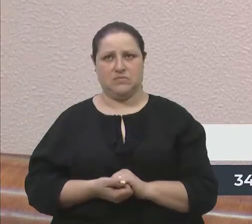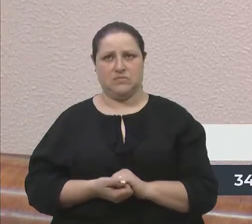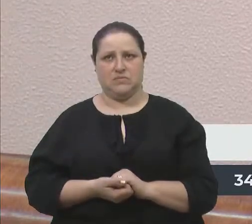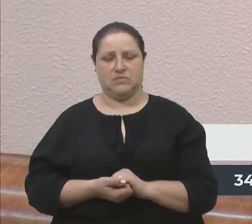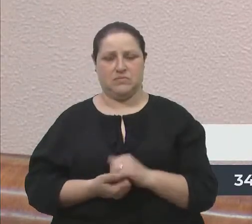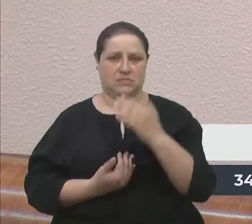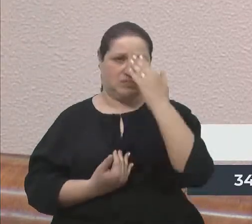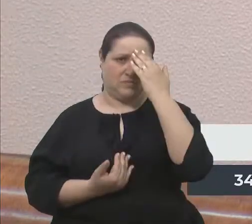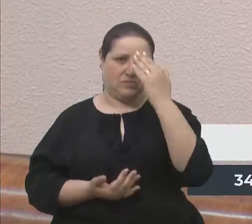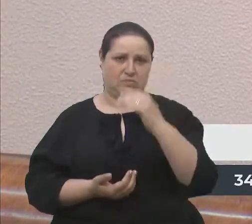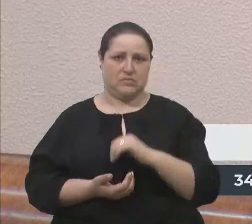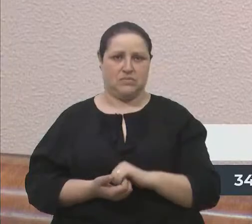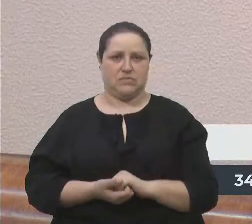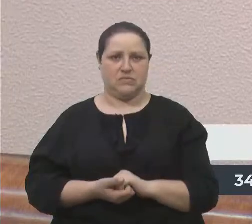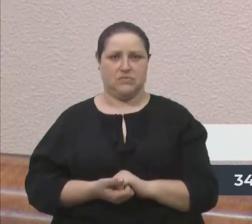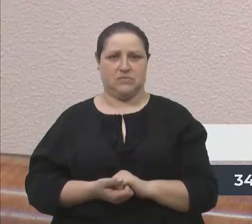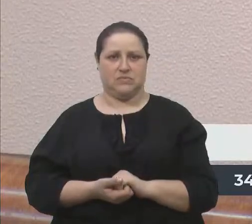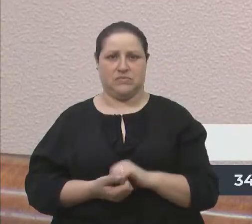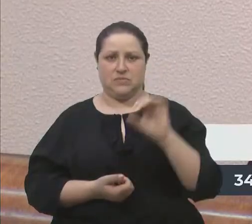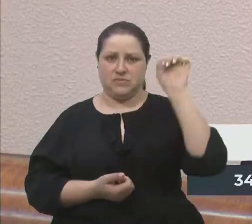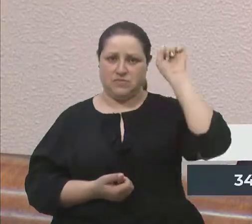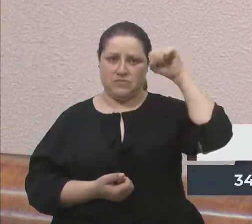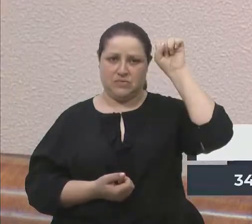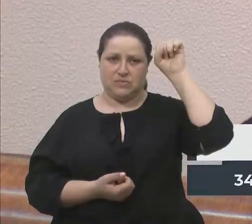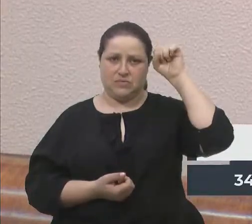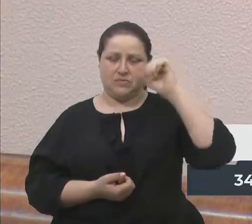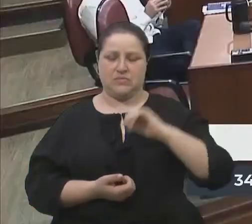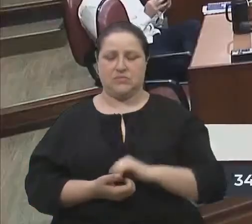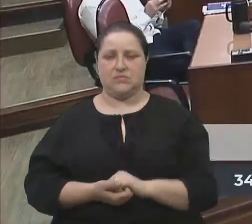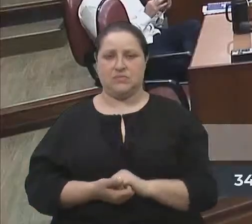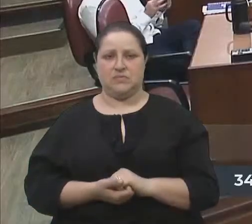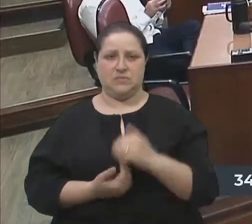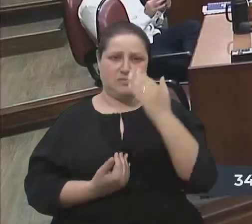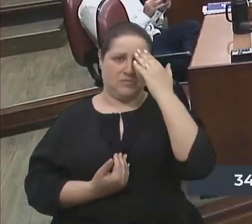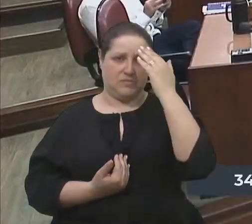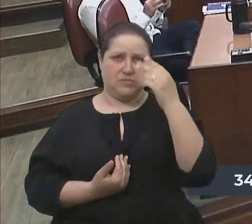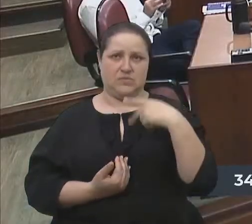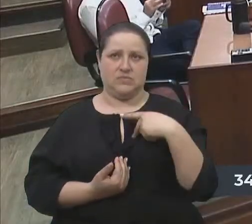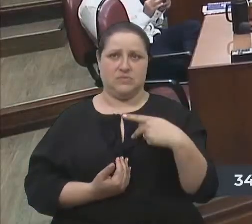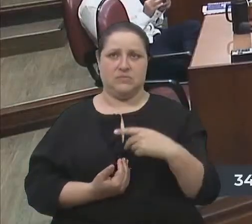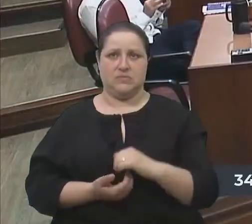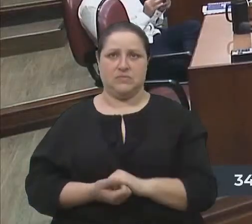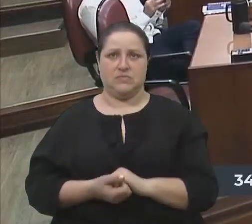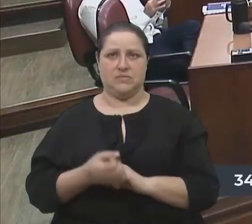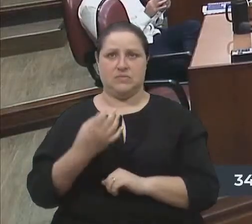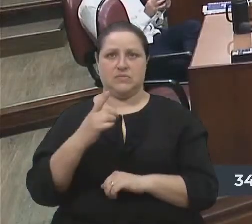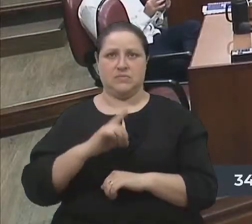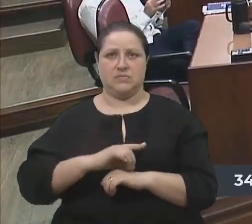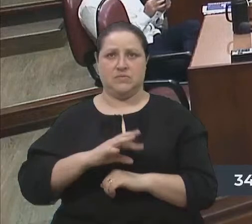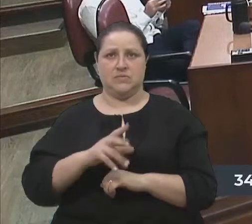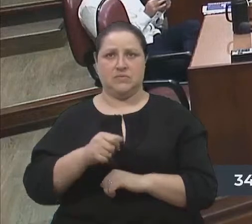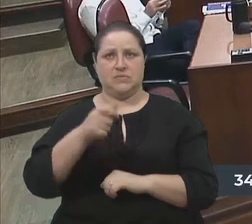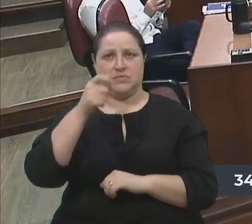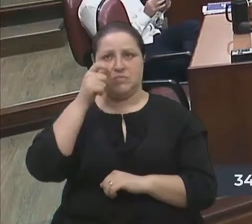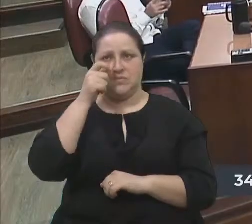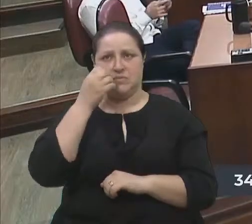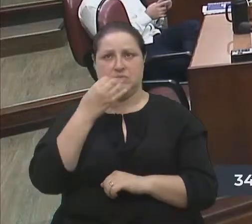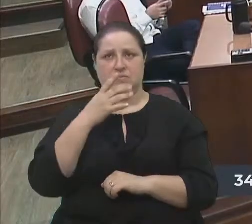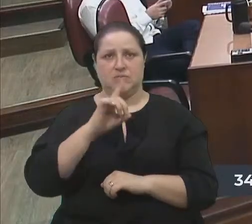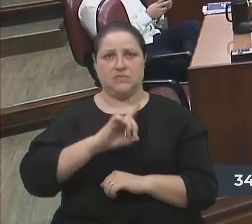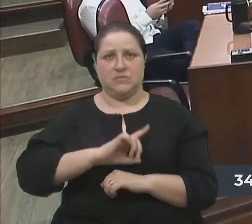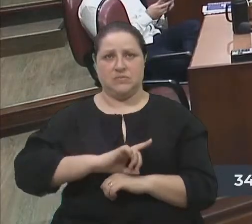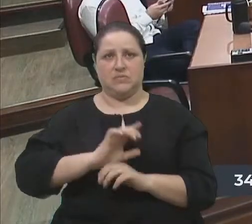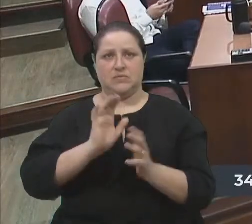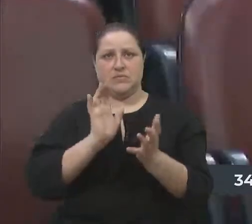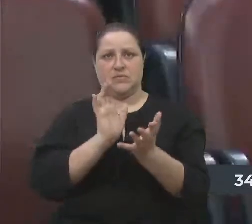Agradece, abre mão. Clóvis de Oliveira Xuxa. Obrigado, presidente. Bom dia a você que nos assiste, bom dia aos meus